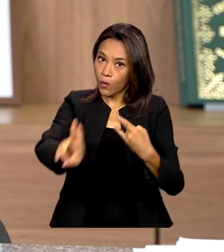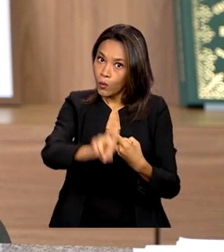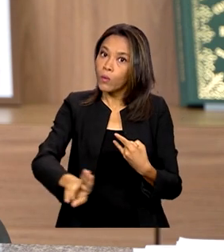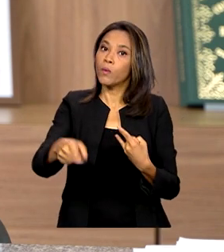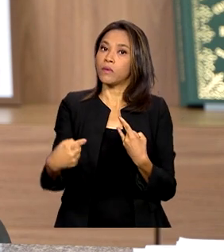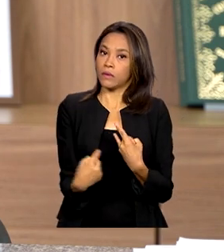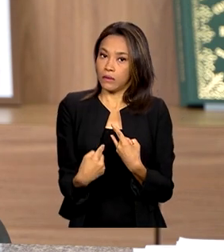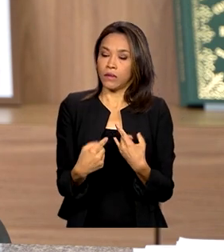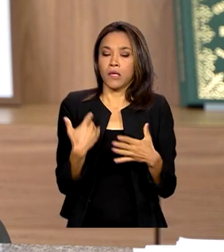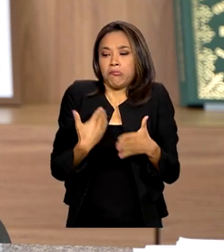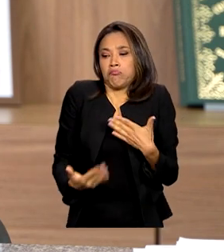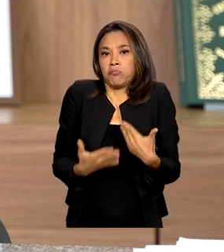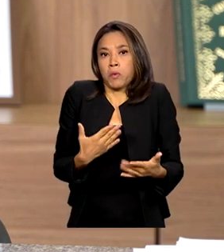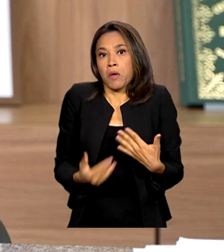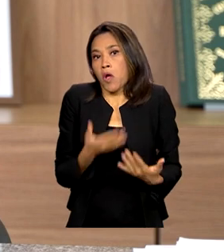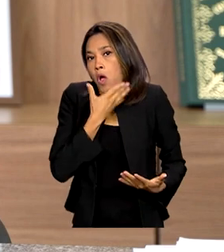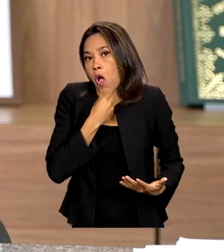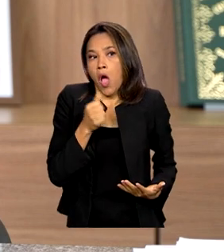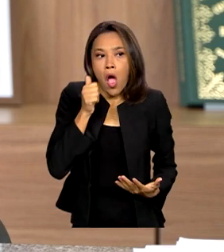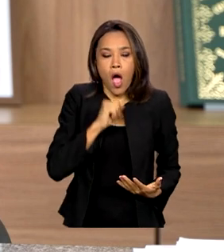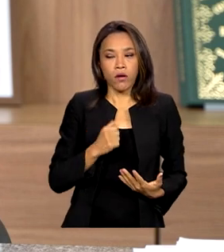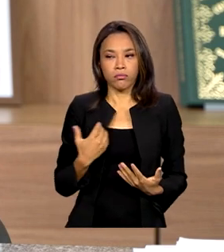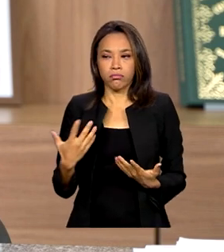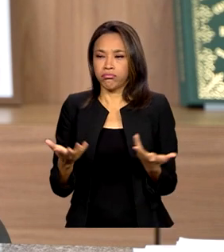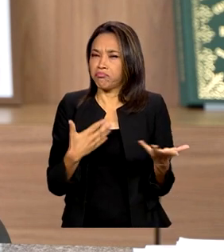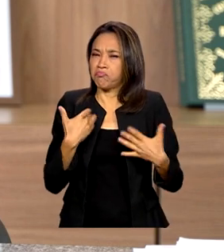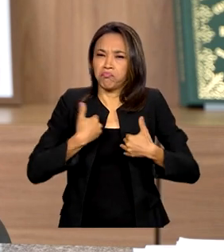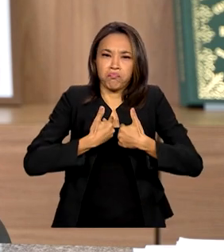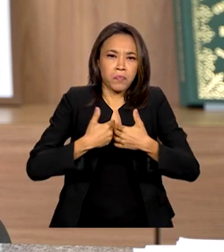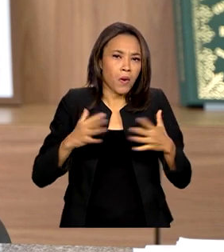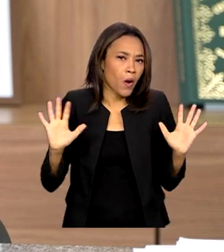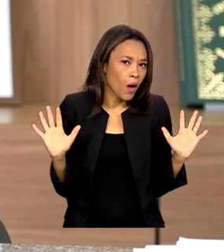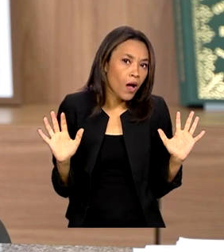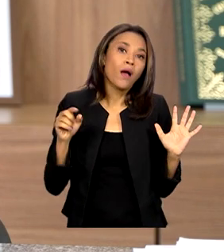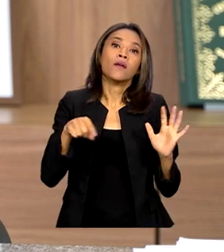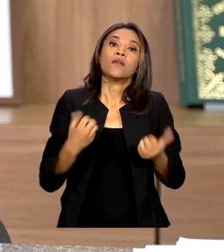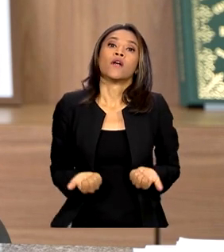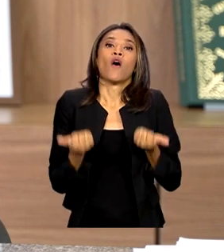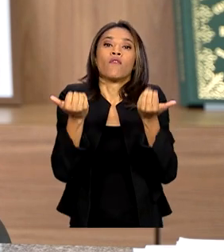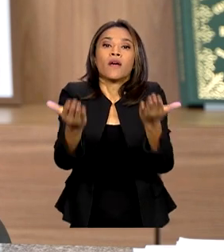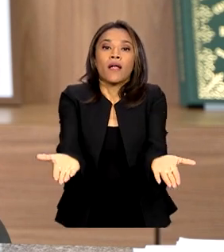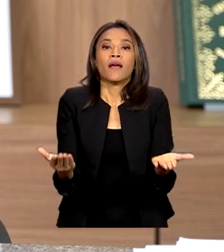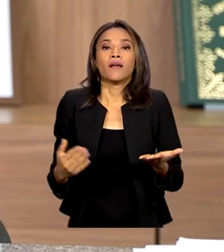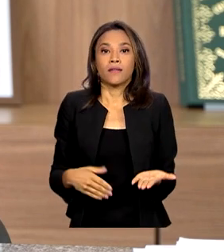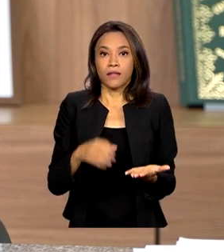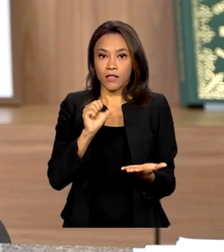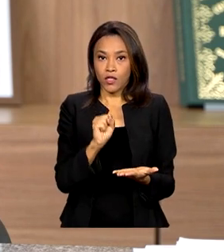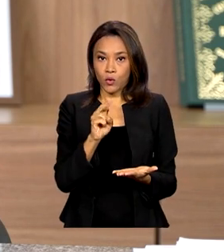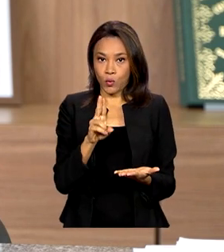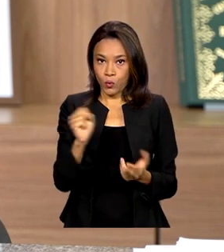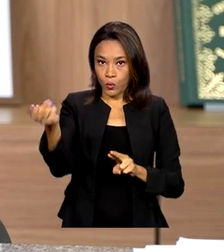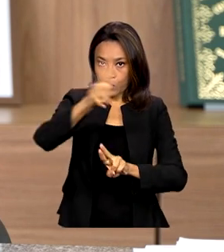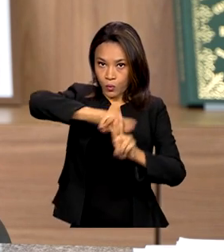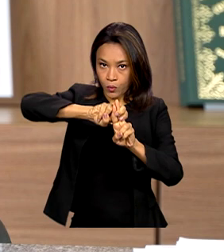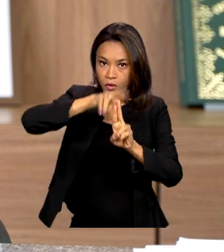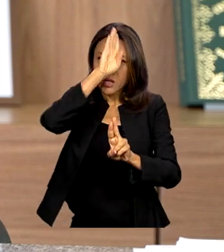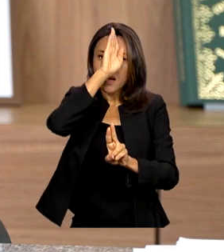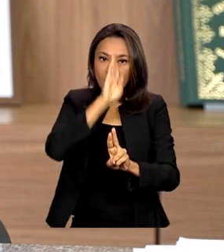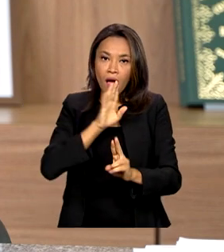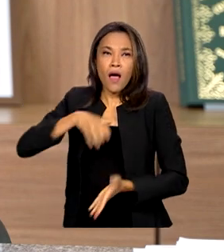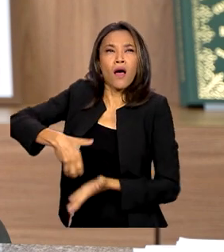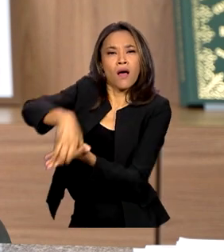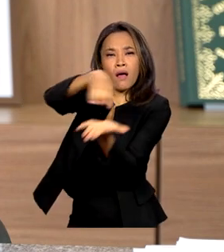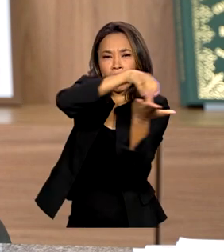importa a sua orientação sexual. O SUS disponibiliza camisinha de graça em todas as unidades